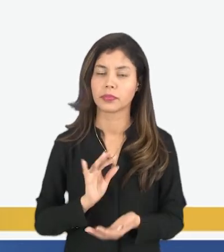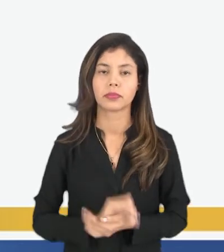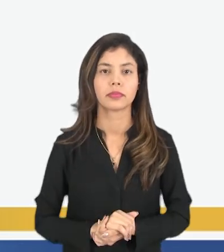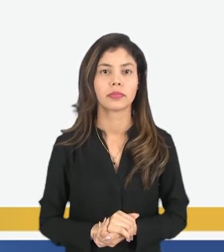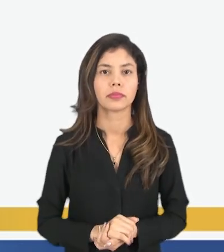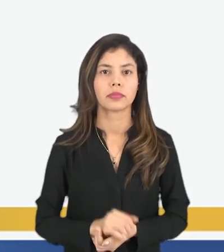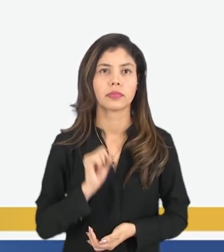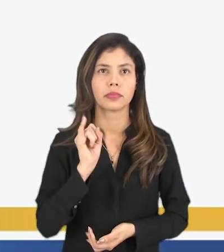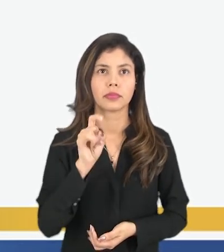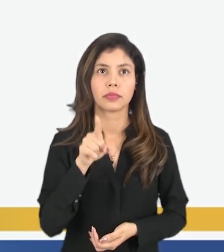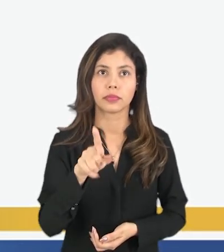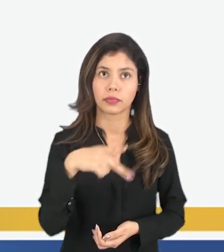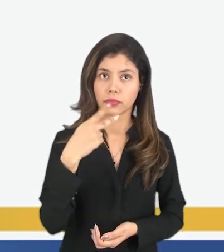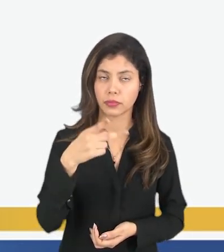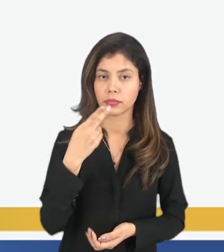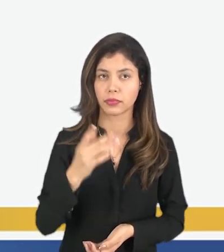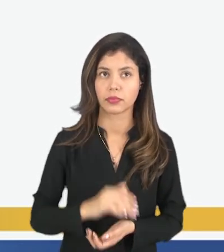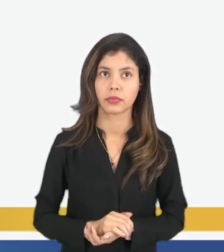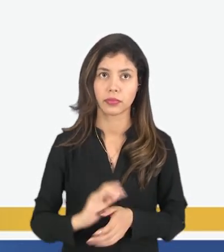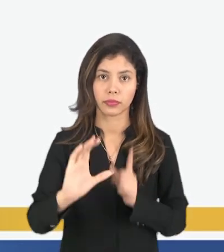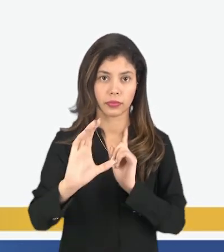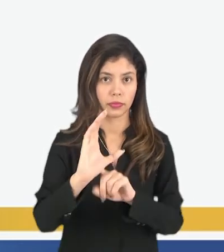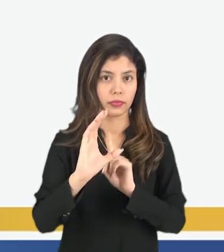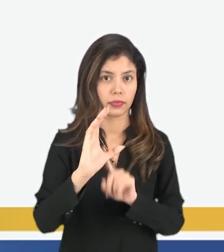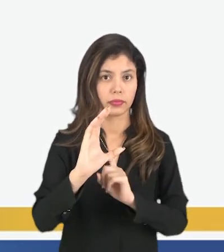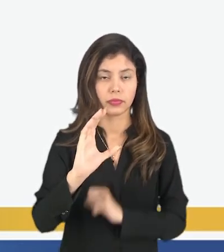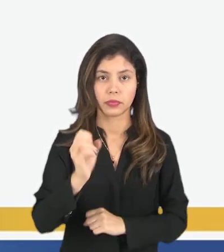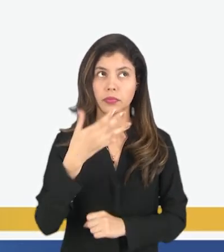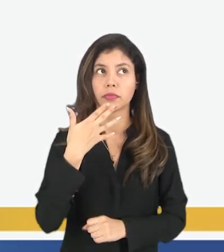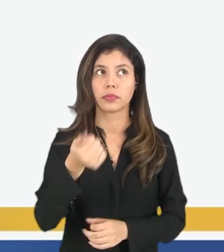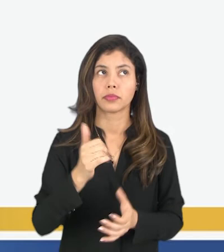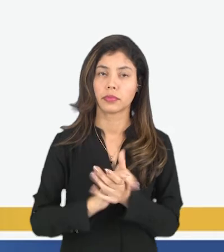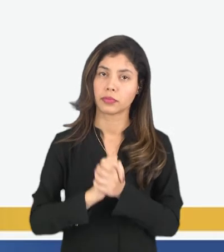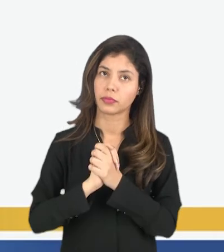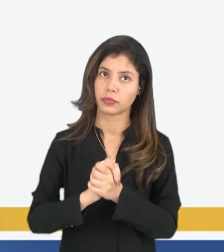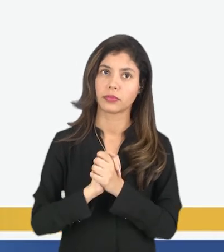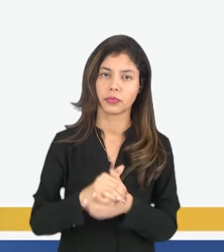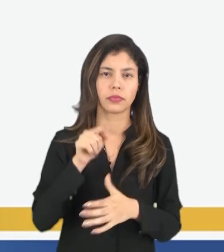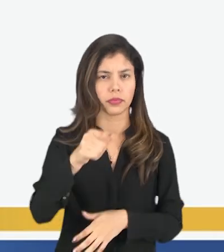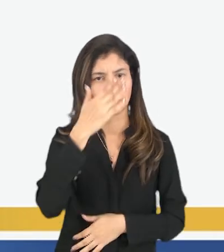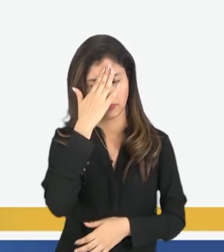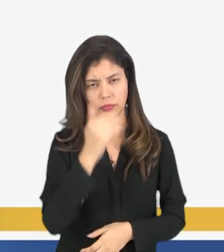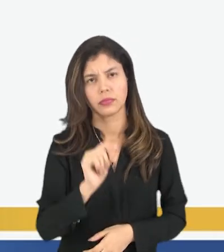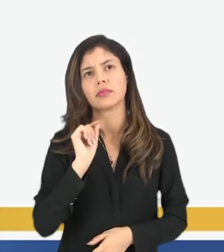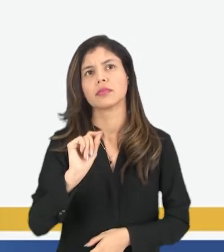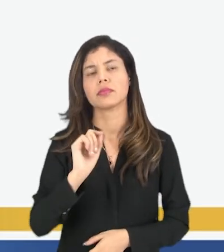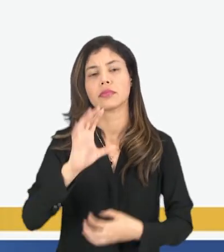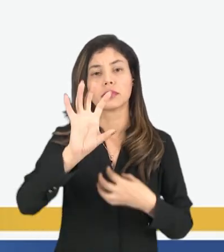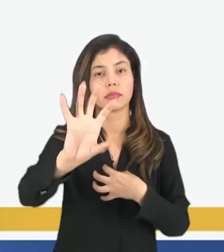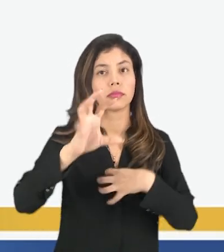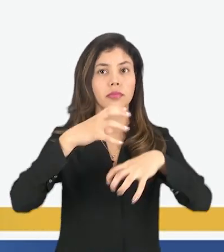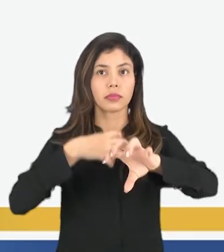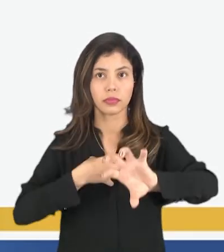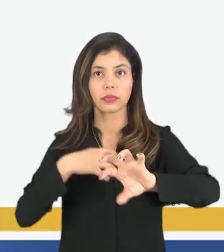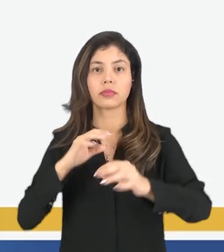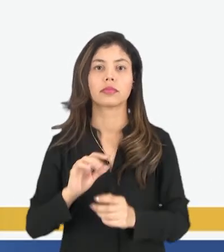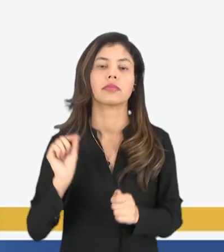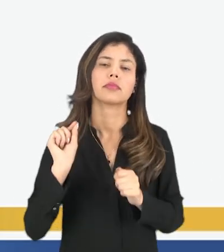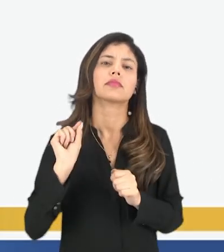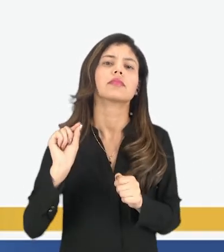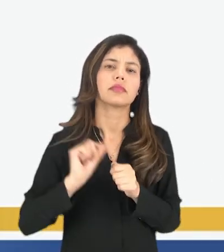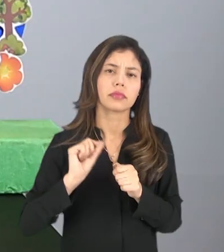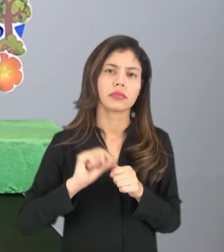Então, se você falou que é a alternativa C, muito bem. Você sabe o é empatia e o que é o reto fazer.